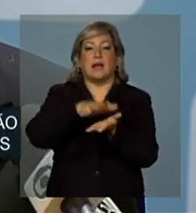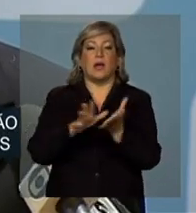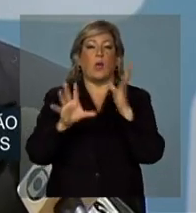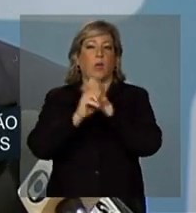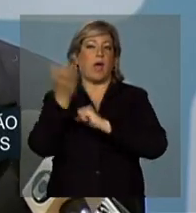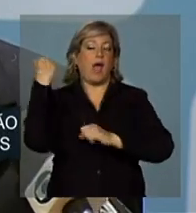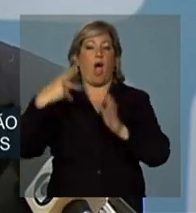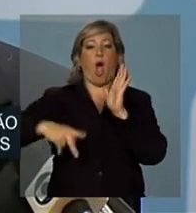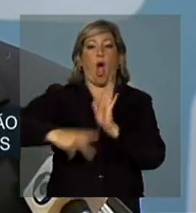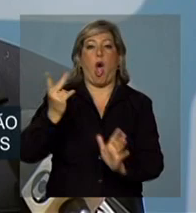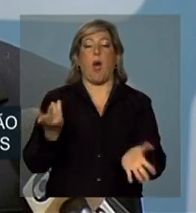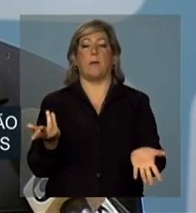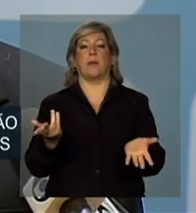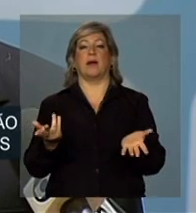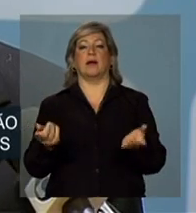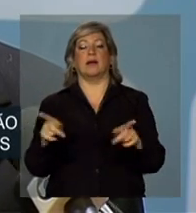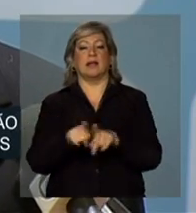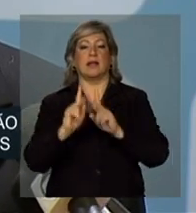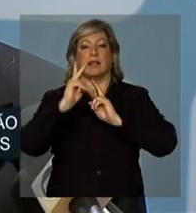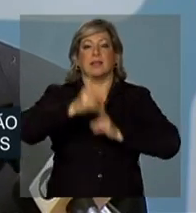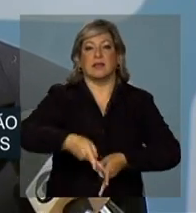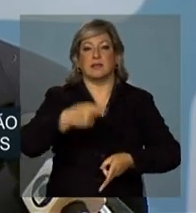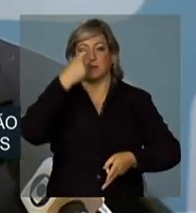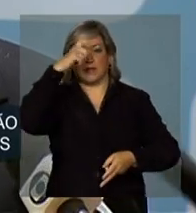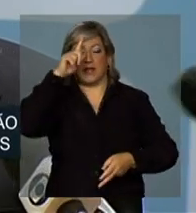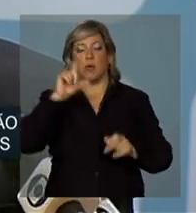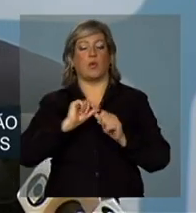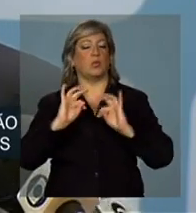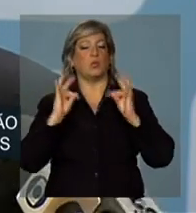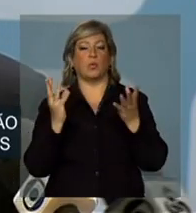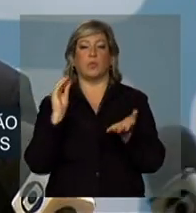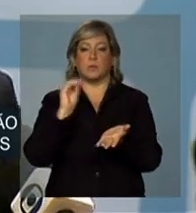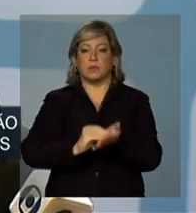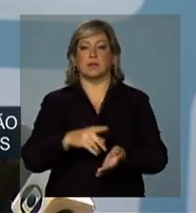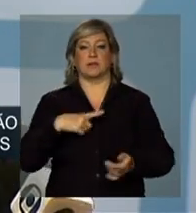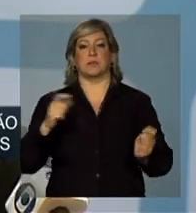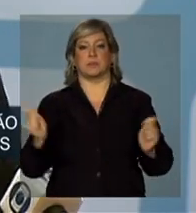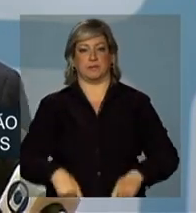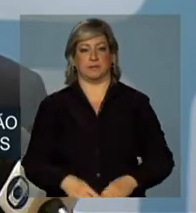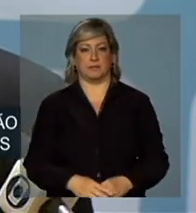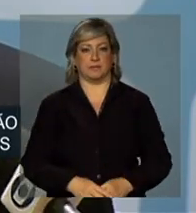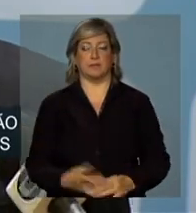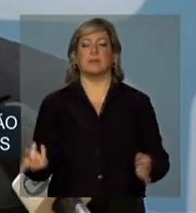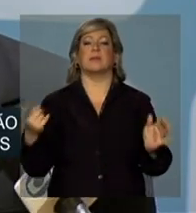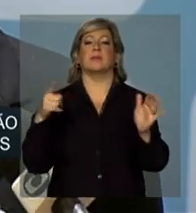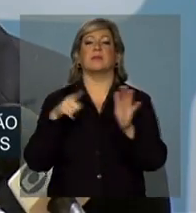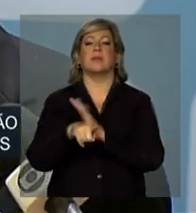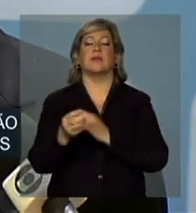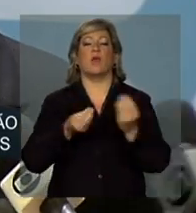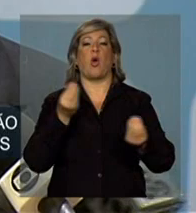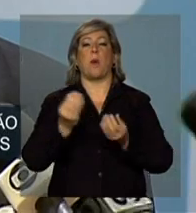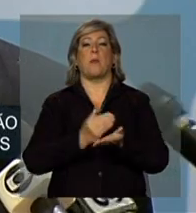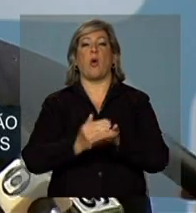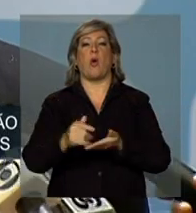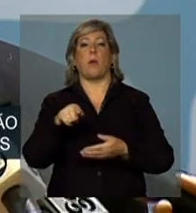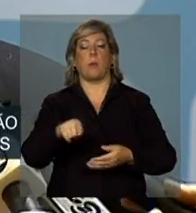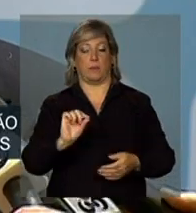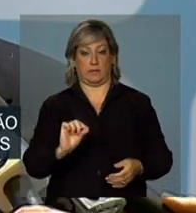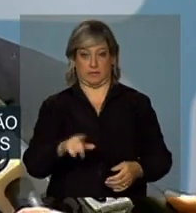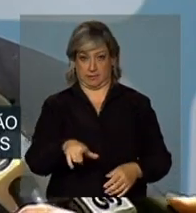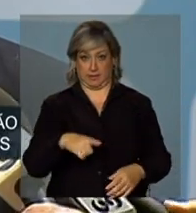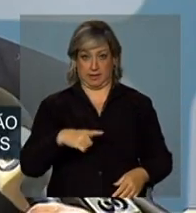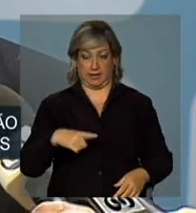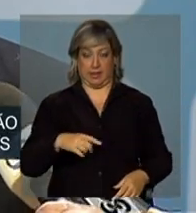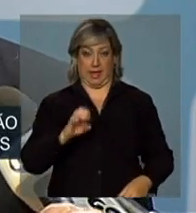cirurgias, de procedimentos que ela fez no Sistema Único de Saúde. Ministro, e quais são os municípios que vão começar a implantar? O SUS, a atenção